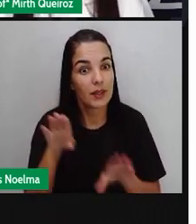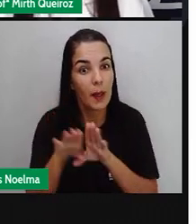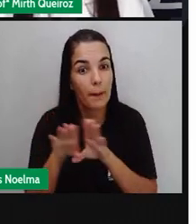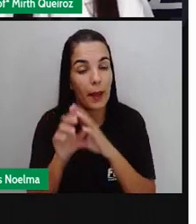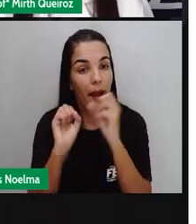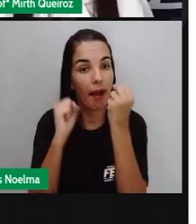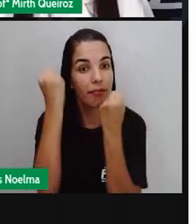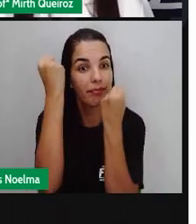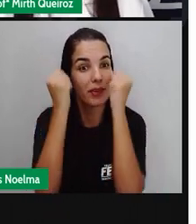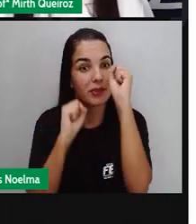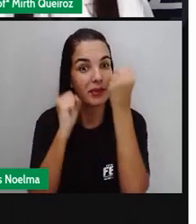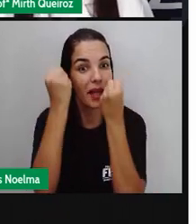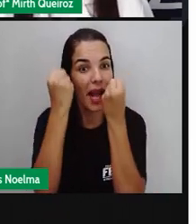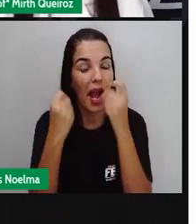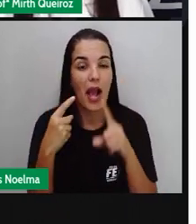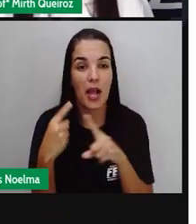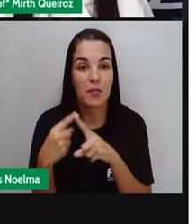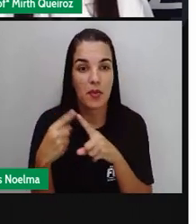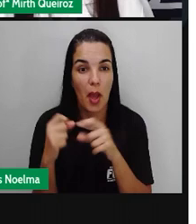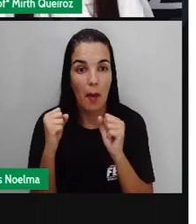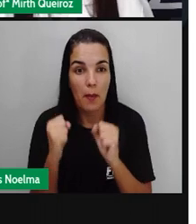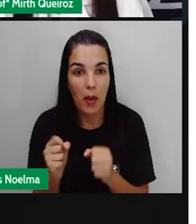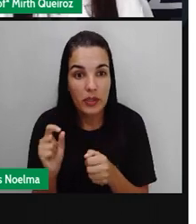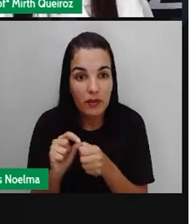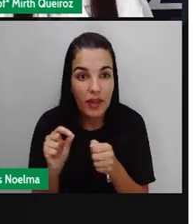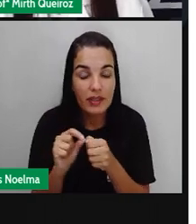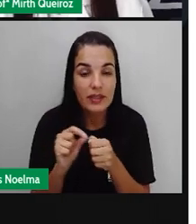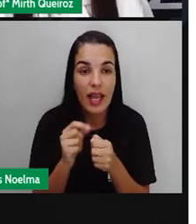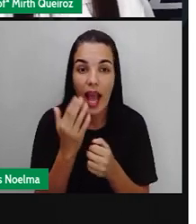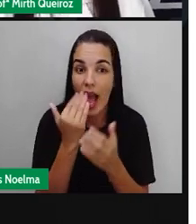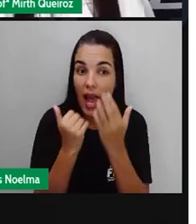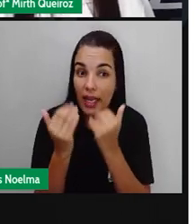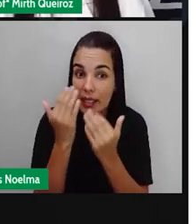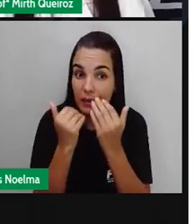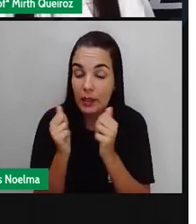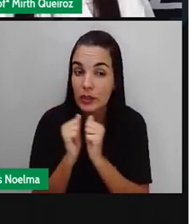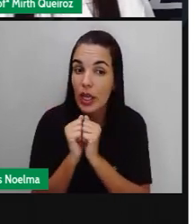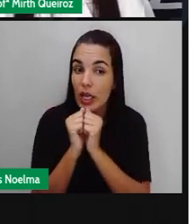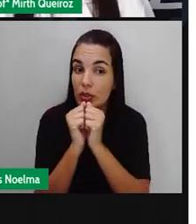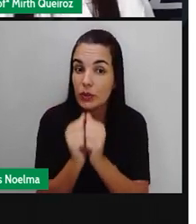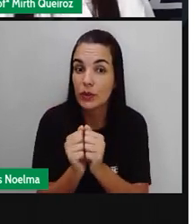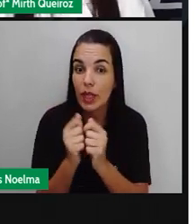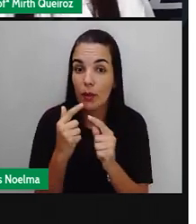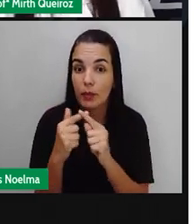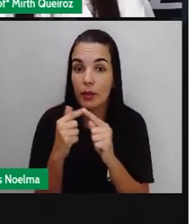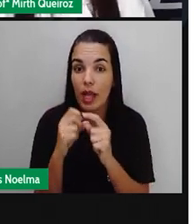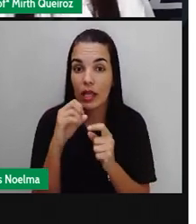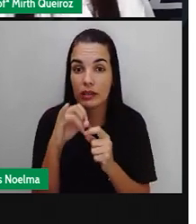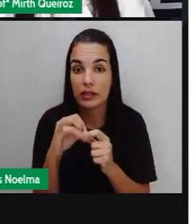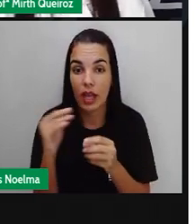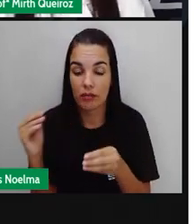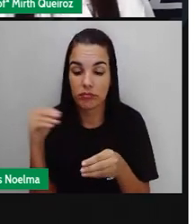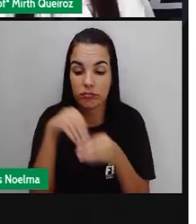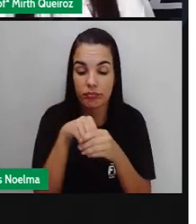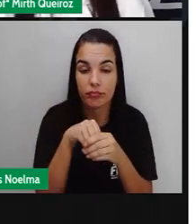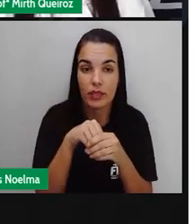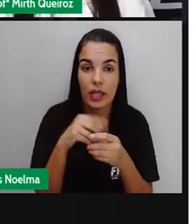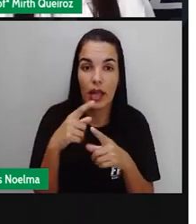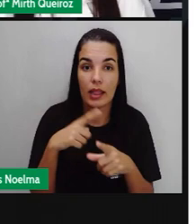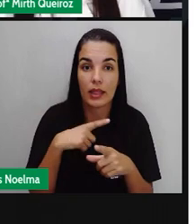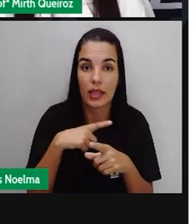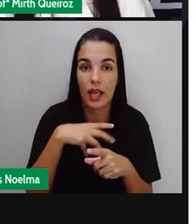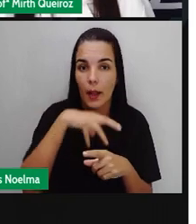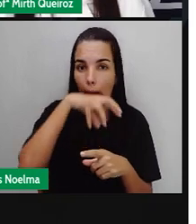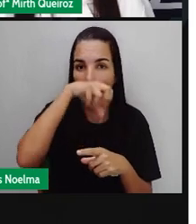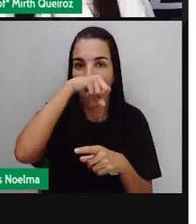Uma vez que elas são utilizadas para a produção de alimentos. Certas bactérias, ao realizarem o processo de respiração,